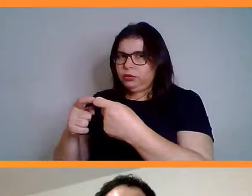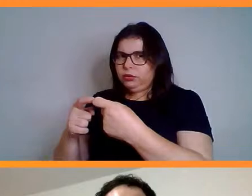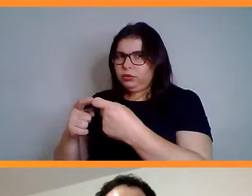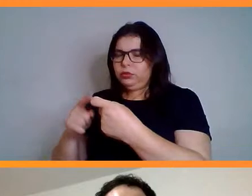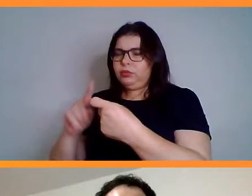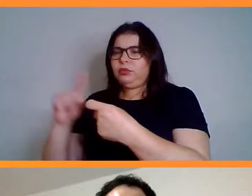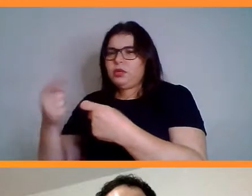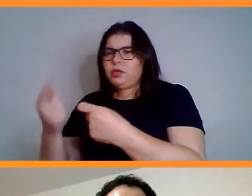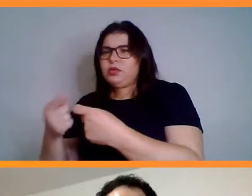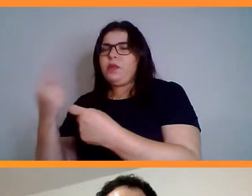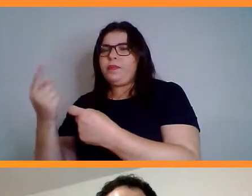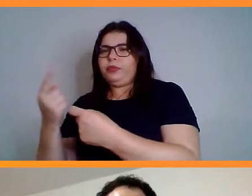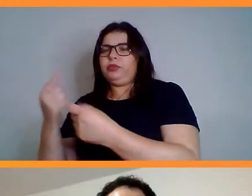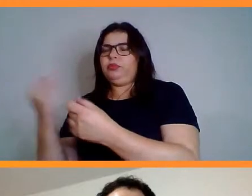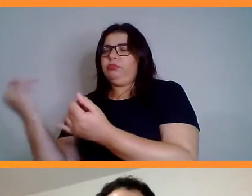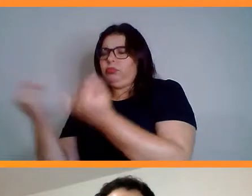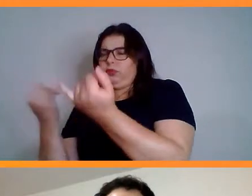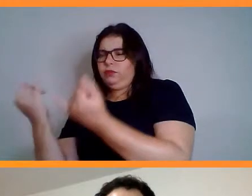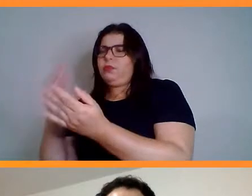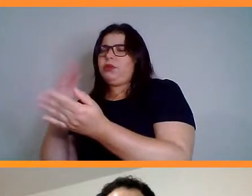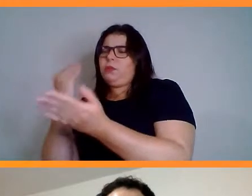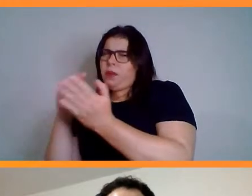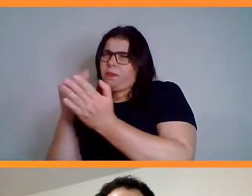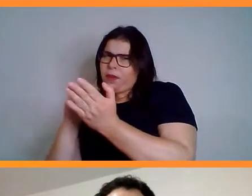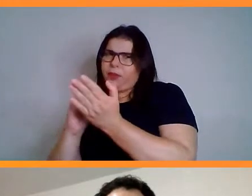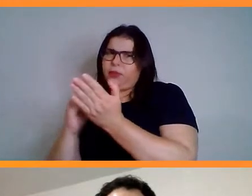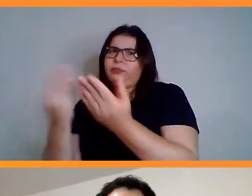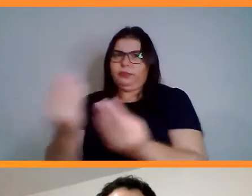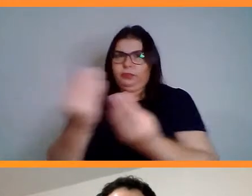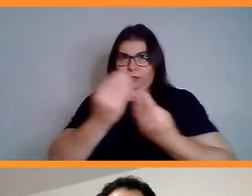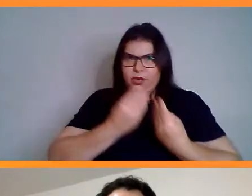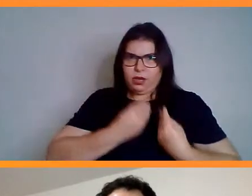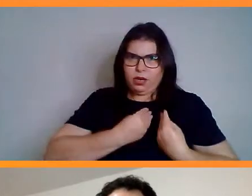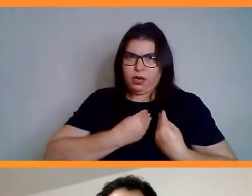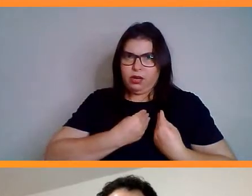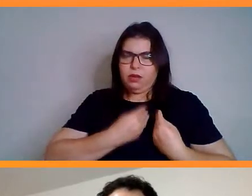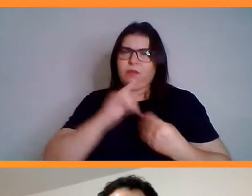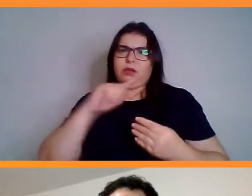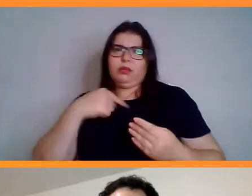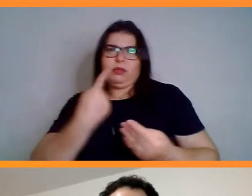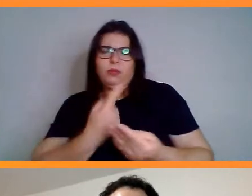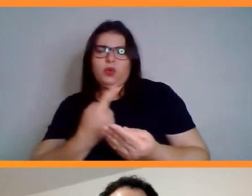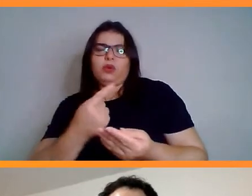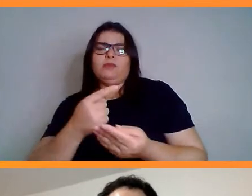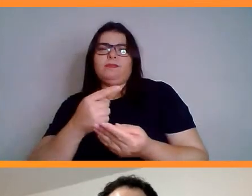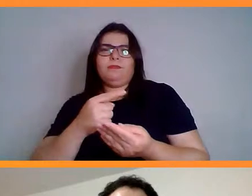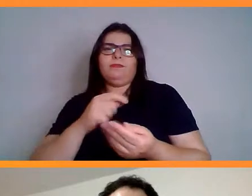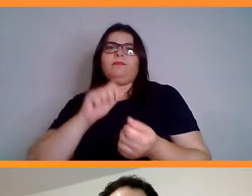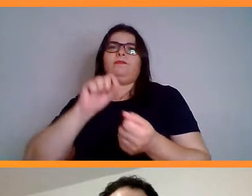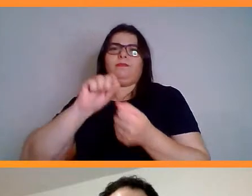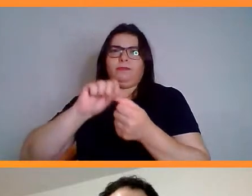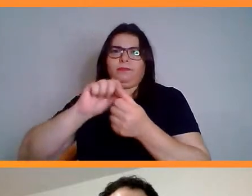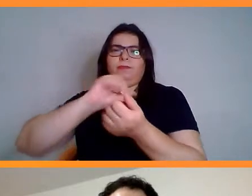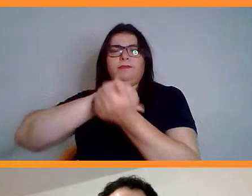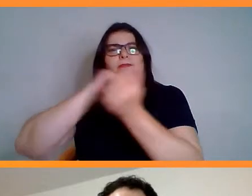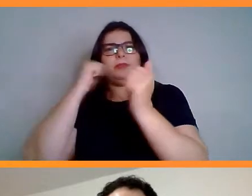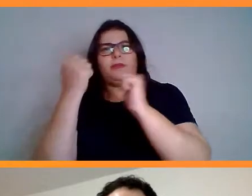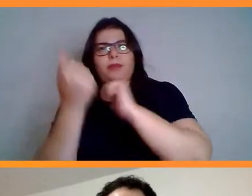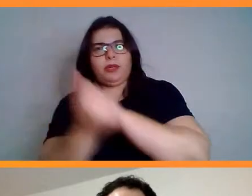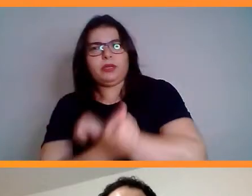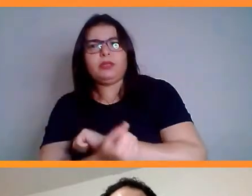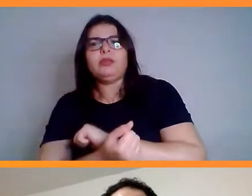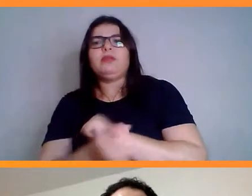nós professores. Que a partir daí a gente faz todas as adaptações, certo? Deixa tudo da maneira que você consiga